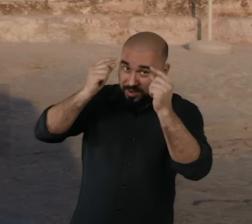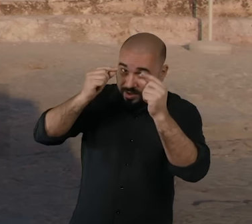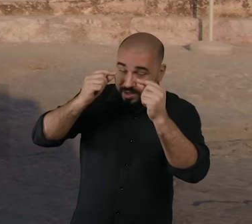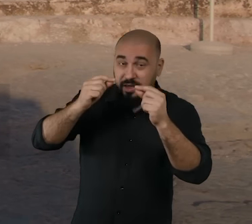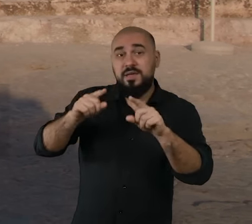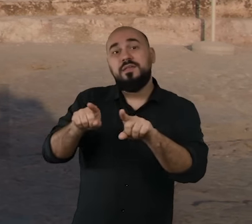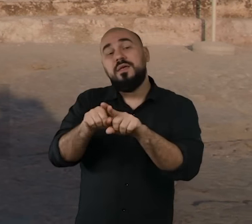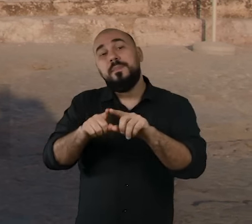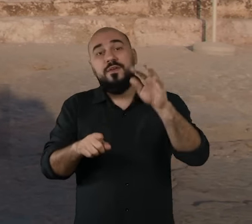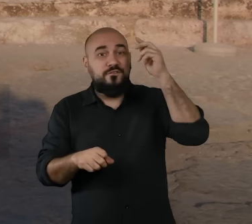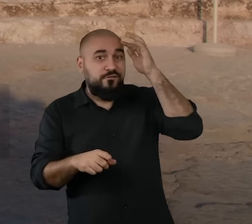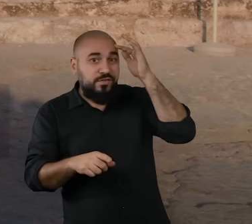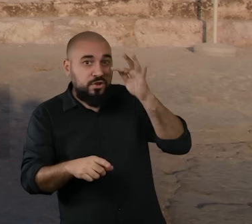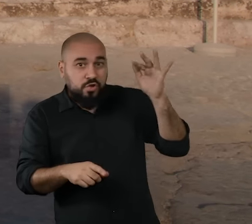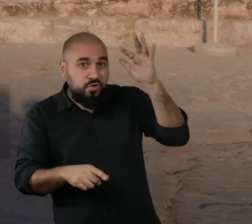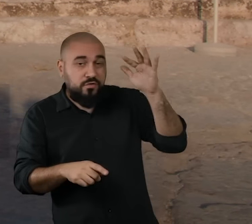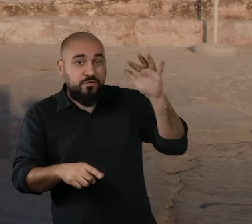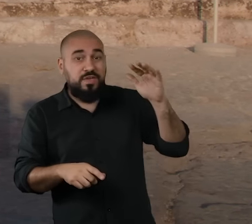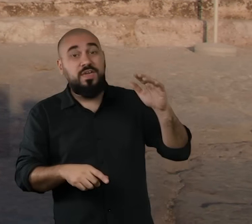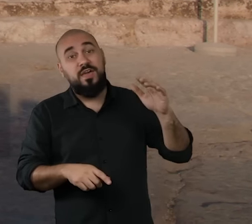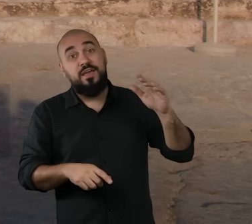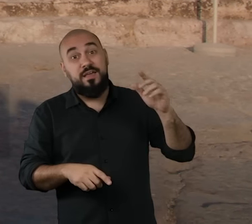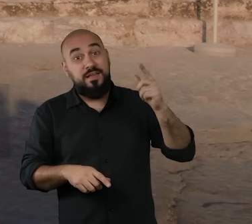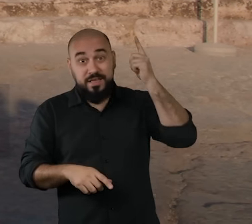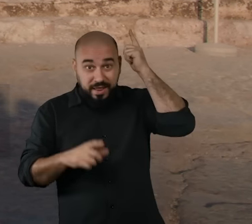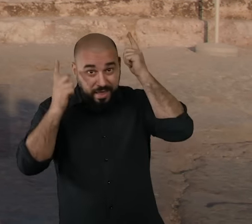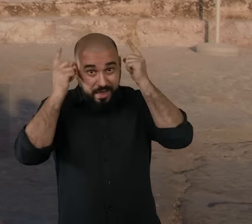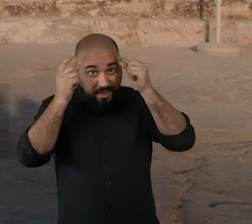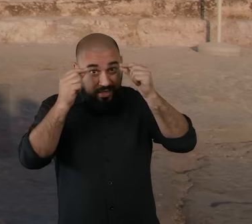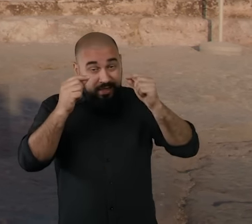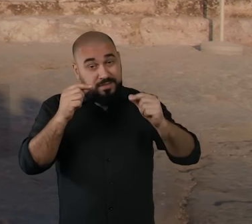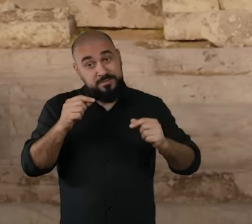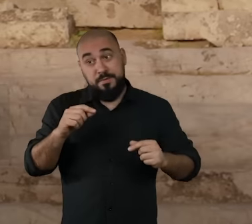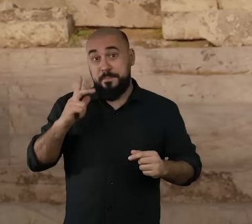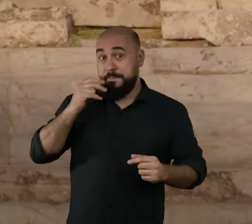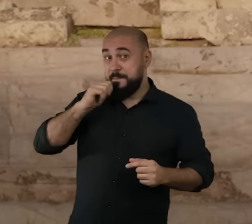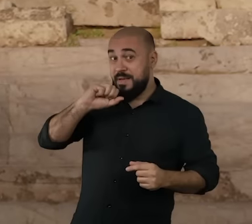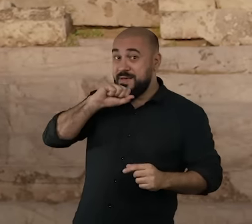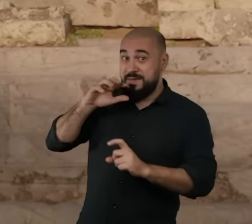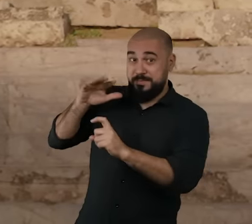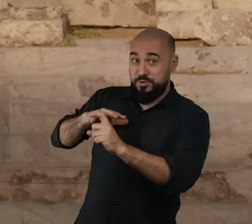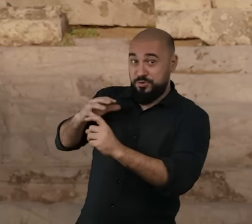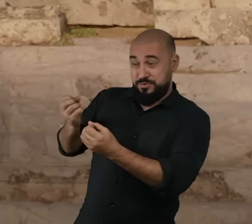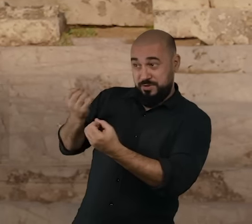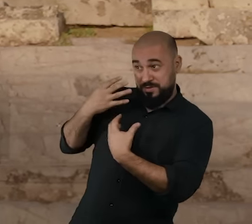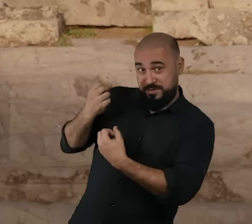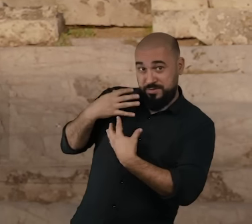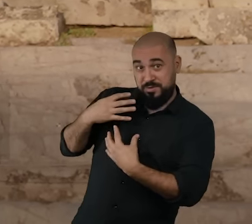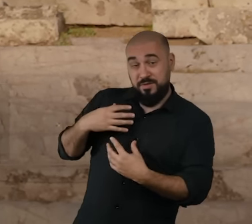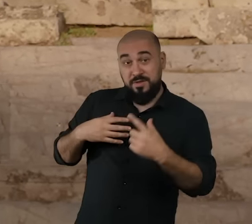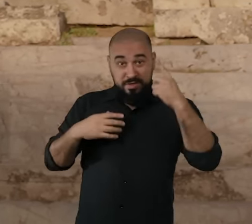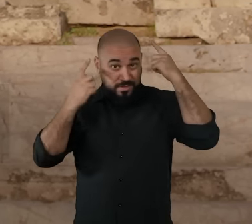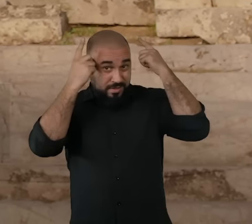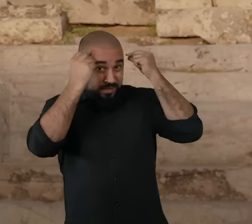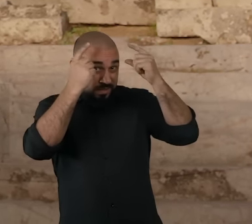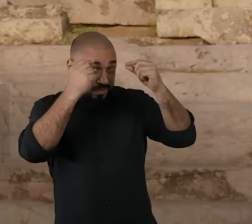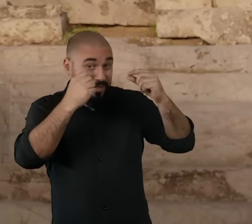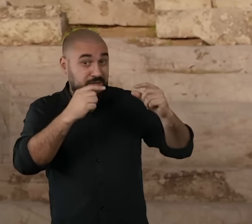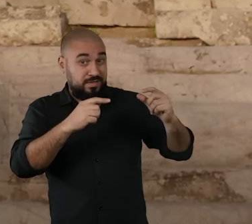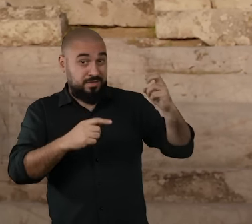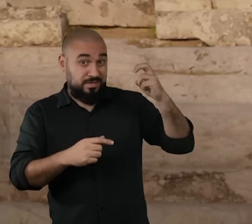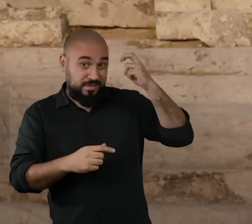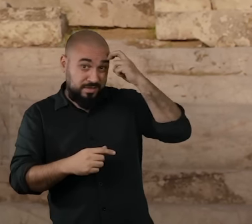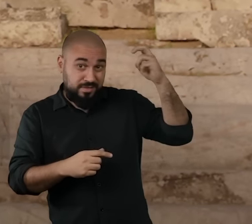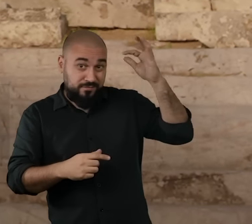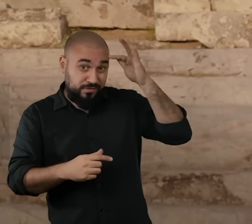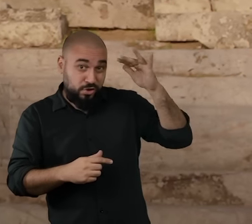e a filosofia grega por parte de Aristóteles, que foi o seu tutor. A força dessa influência foi tão grande que